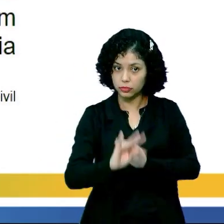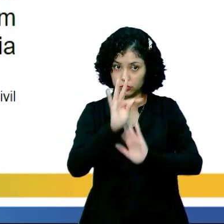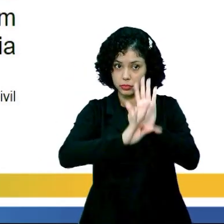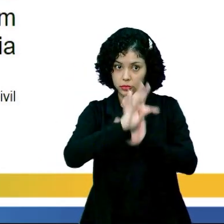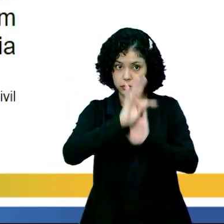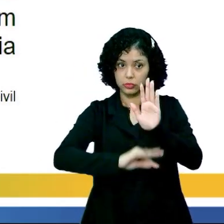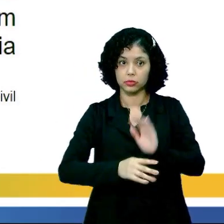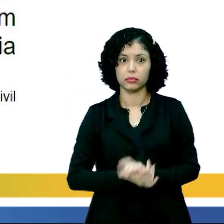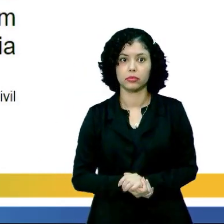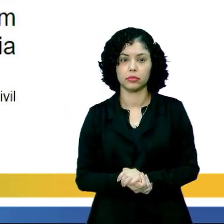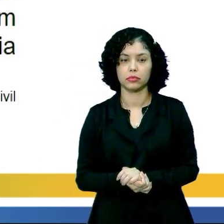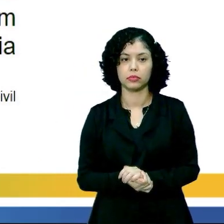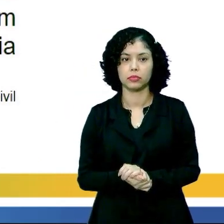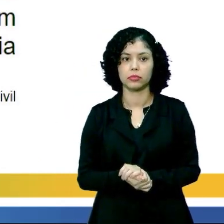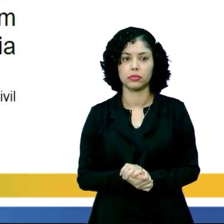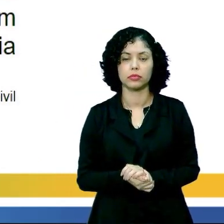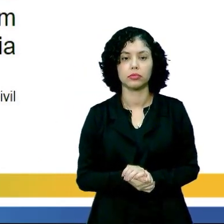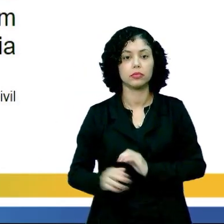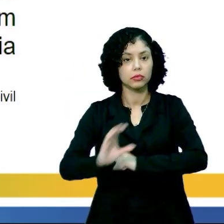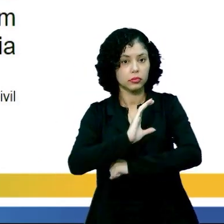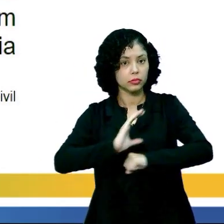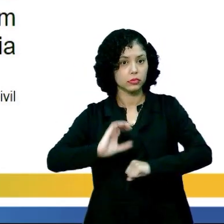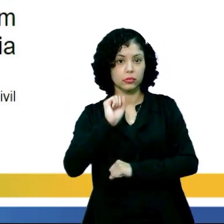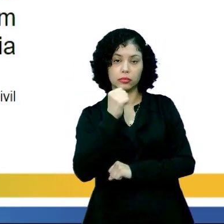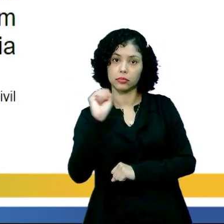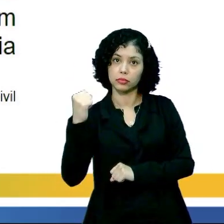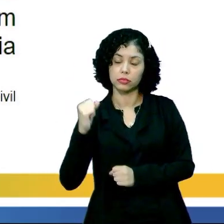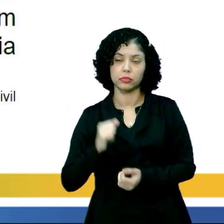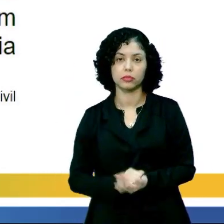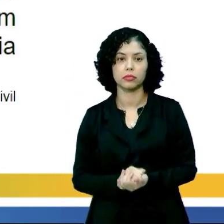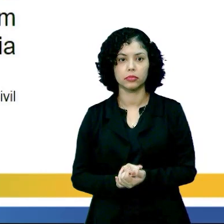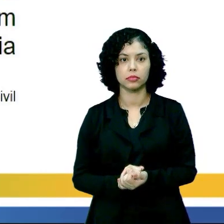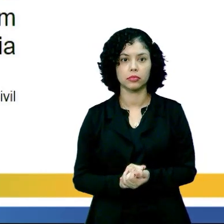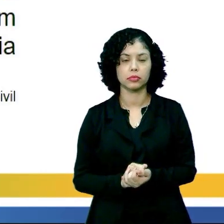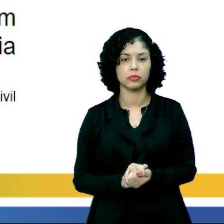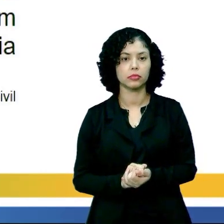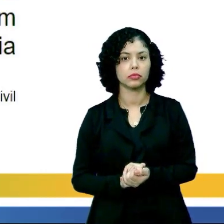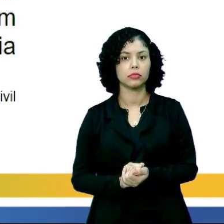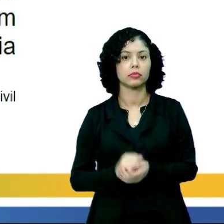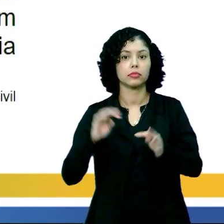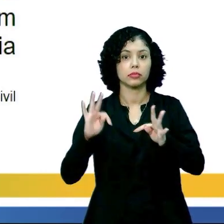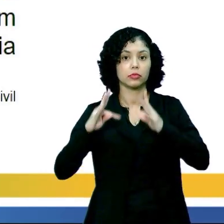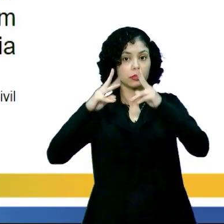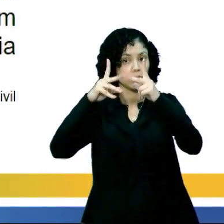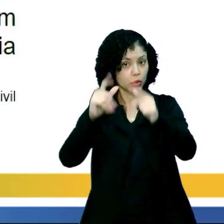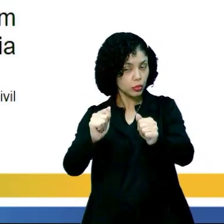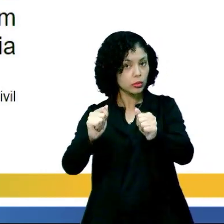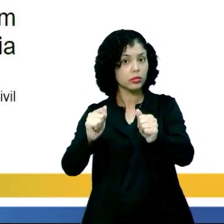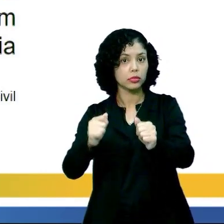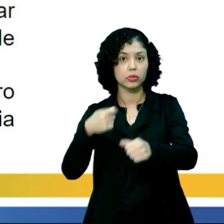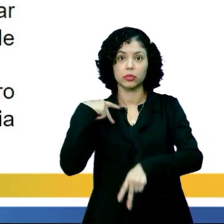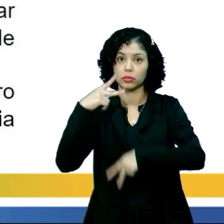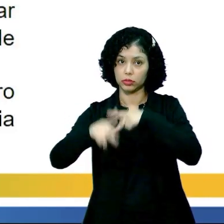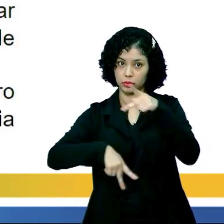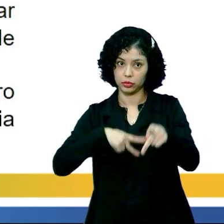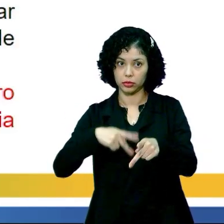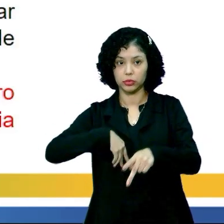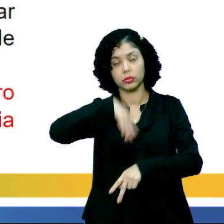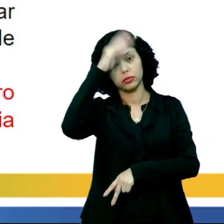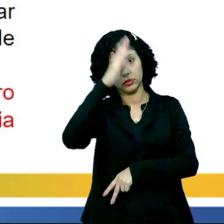Pois é, a Constituição de 88, ela diz que é considerado patrimônio tudo aquilo que o povo